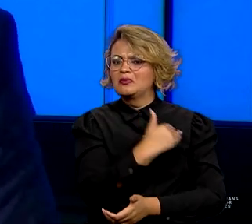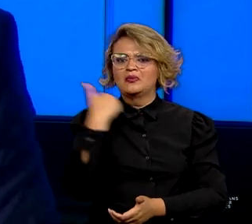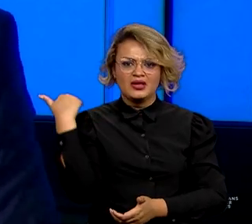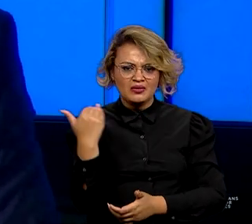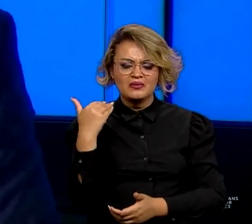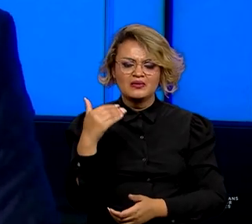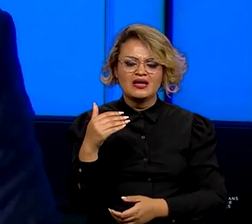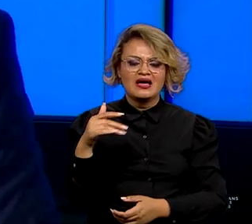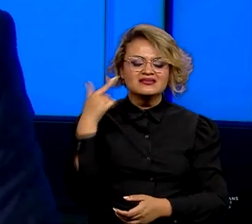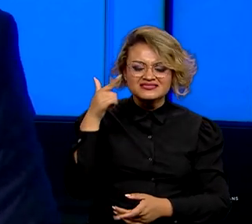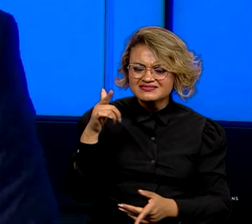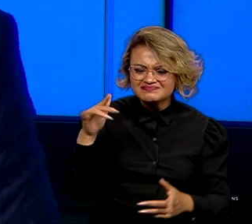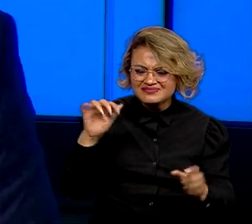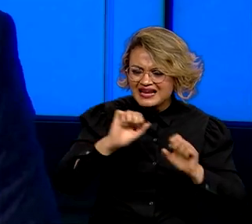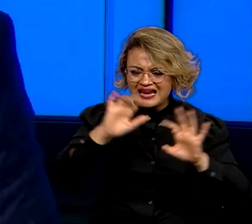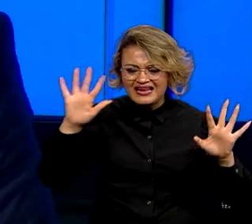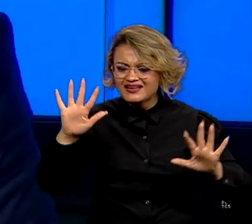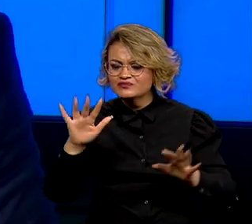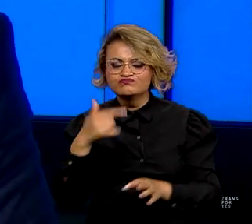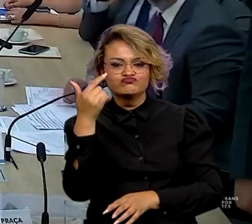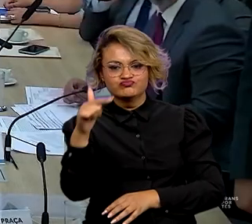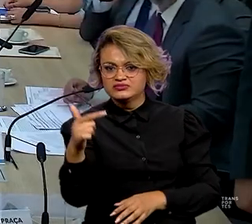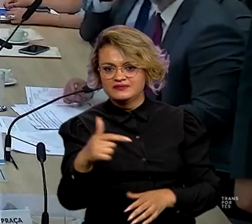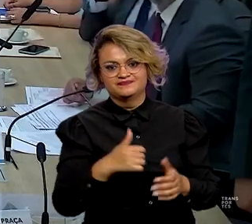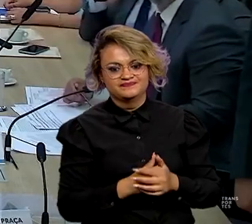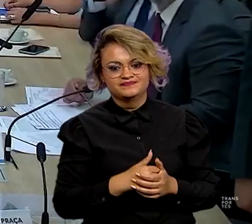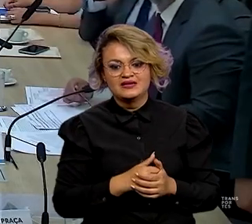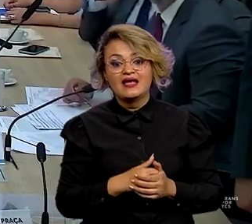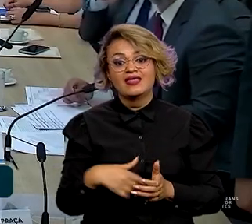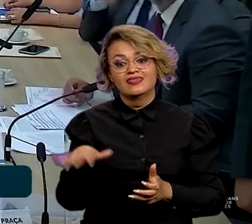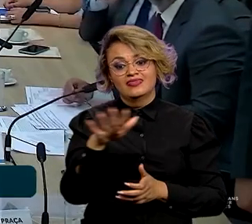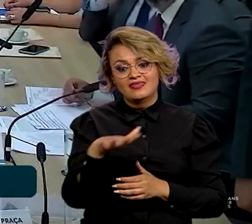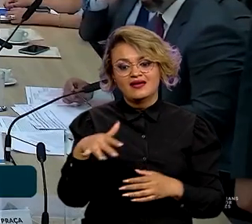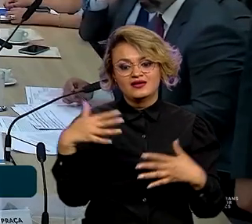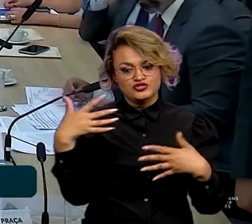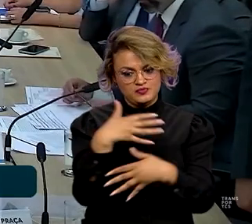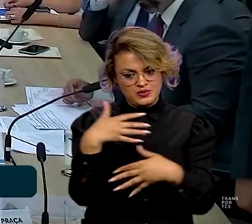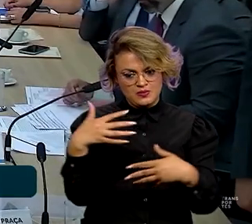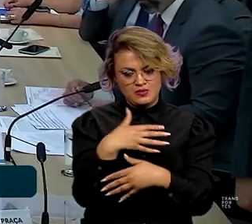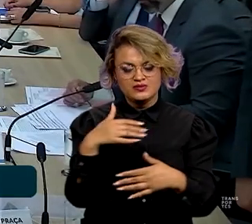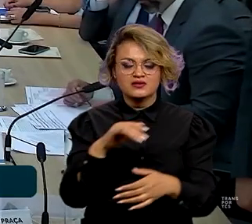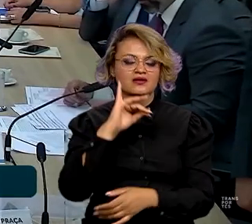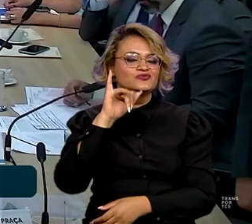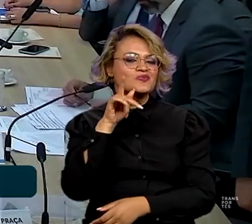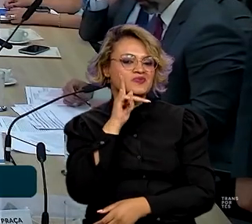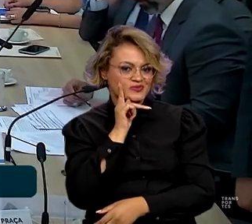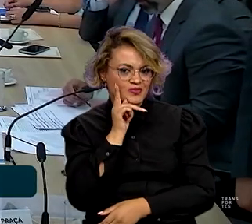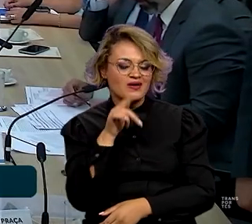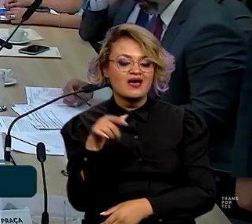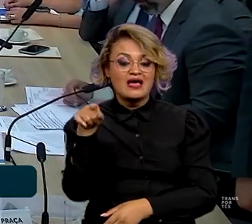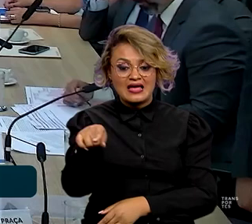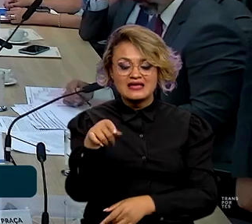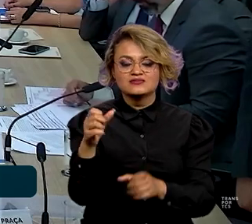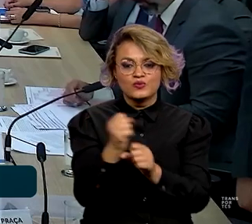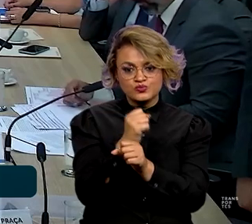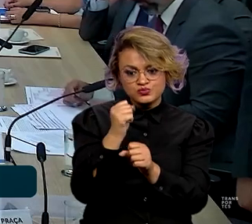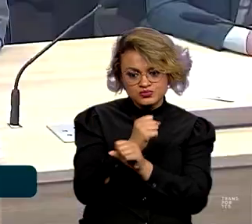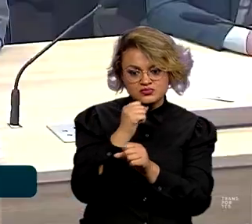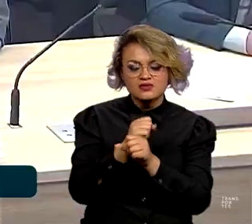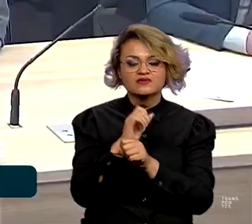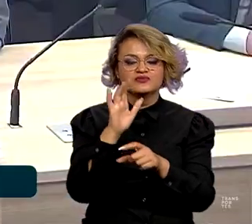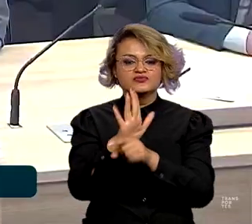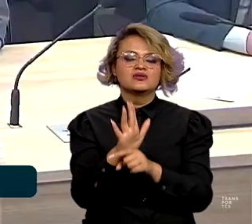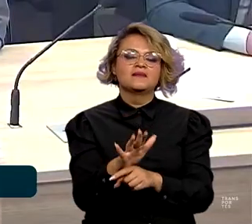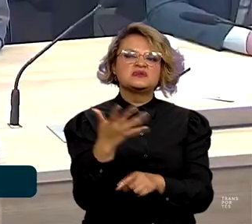a sinalização estava extremamente precária. Só na região metropolitana de João Pessoa, as obras vão beneficiar